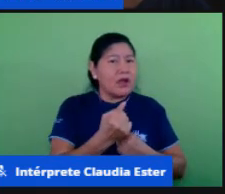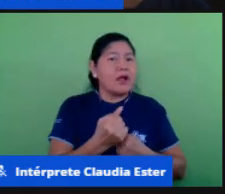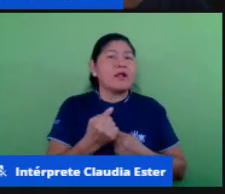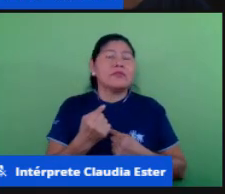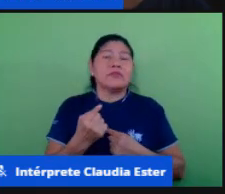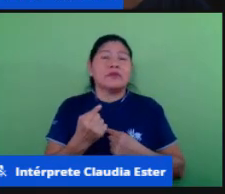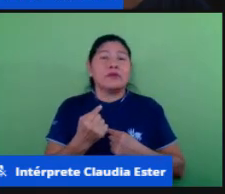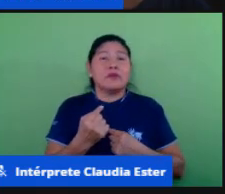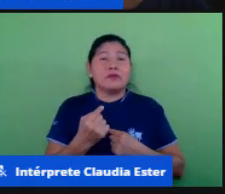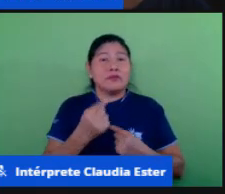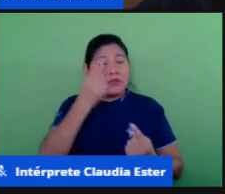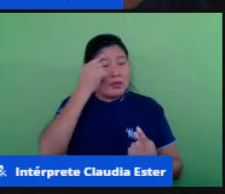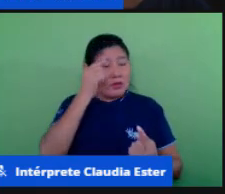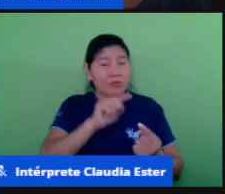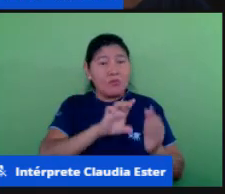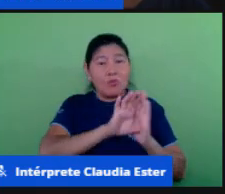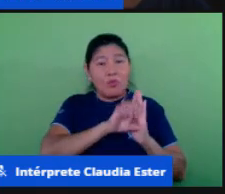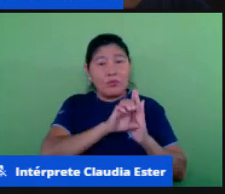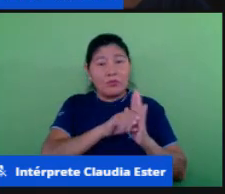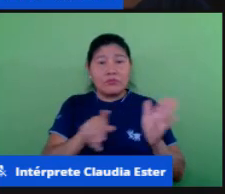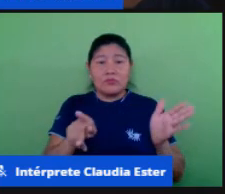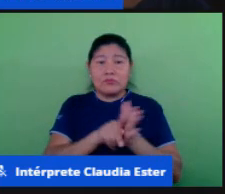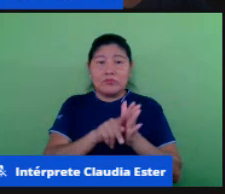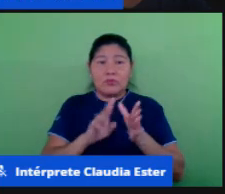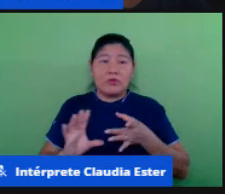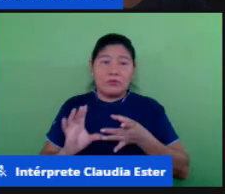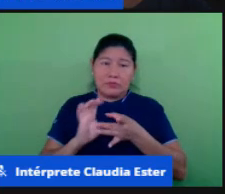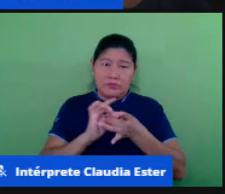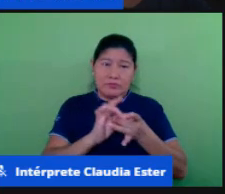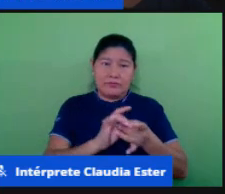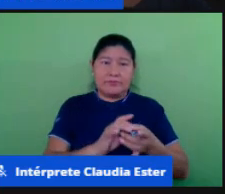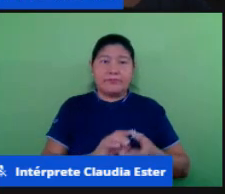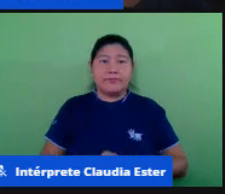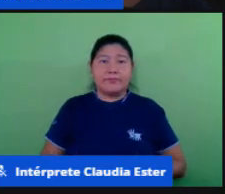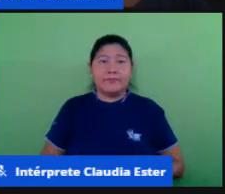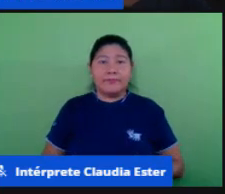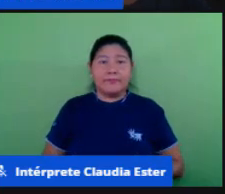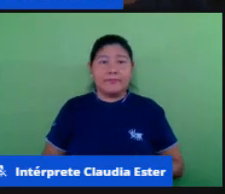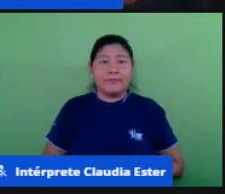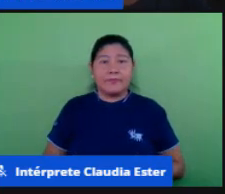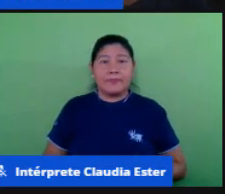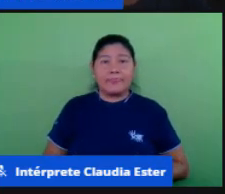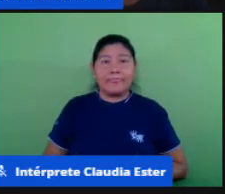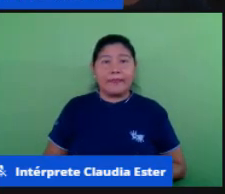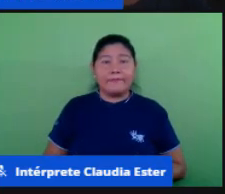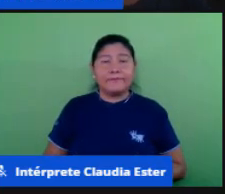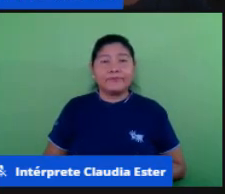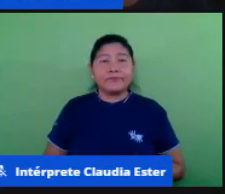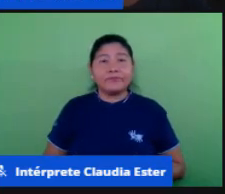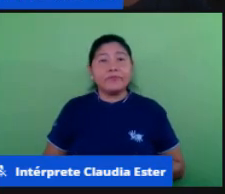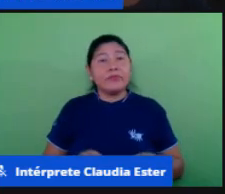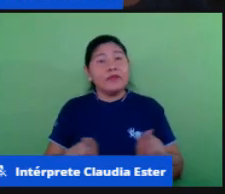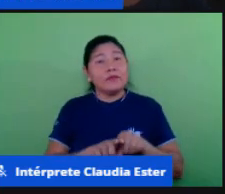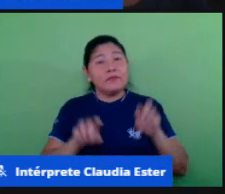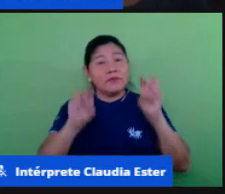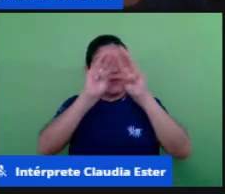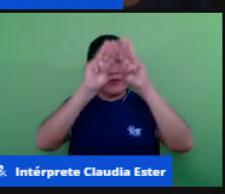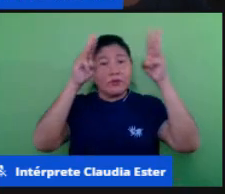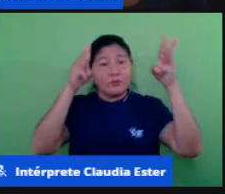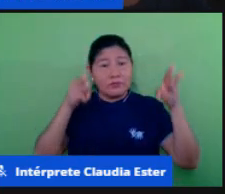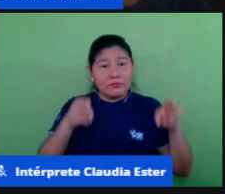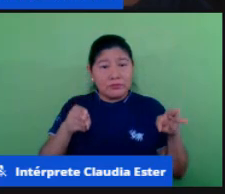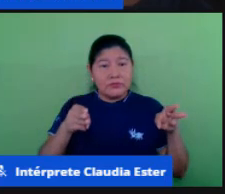contexto mas são sugestões né posso falar Jeperson então o Museu Nacional Belo